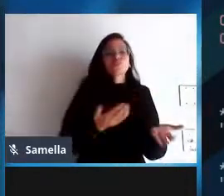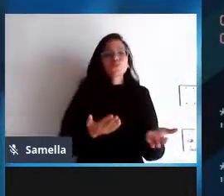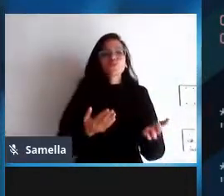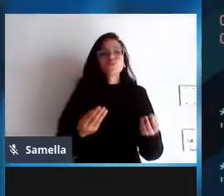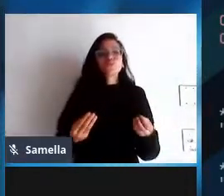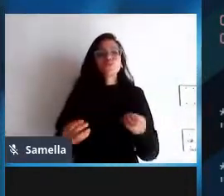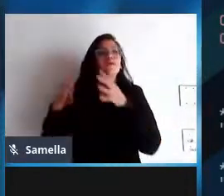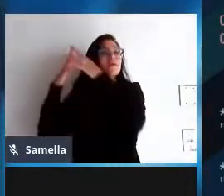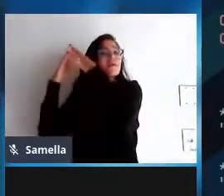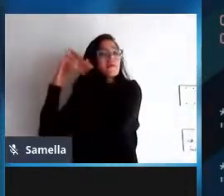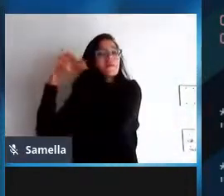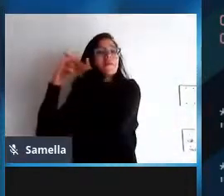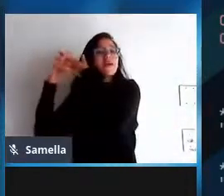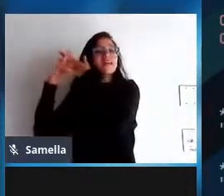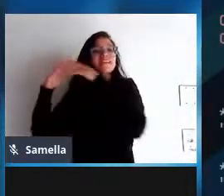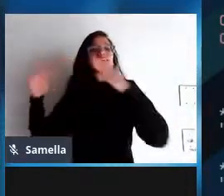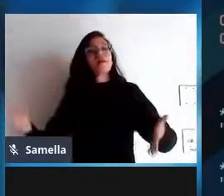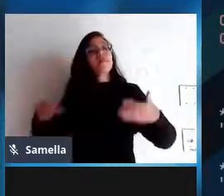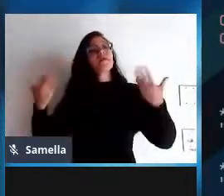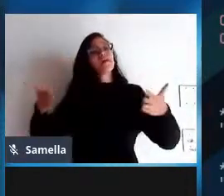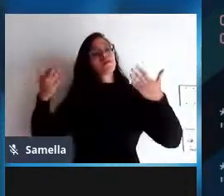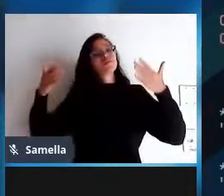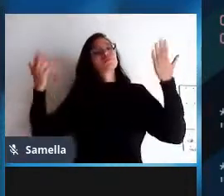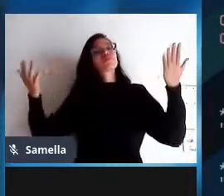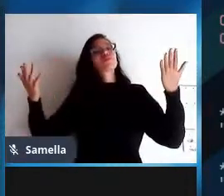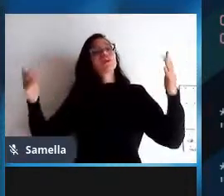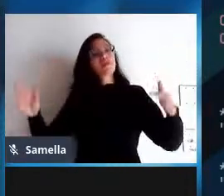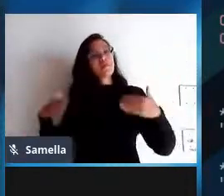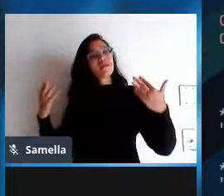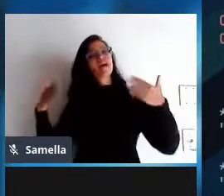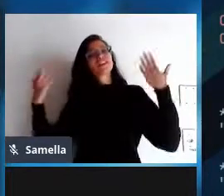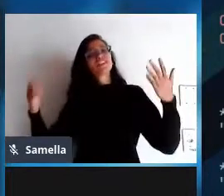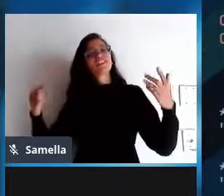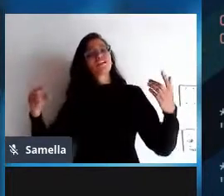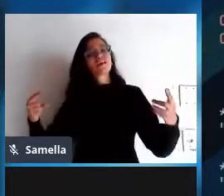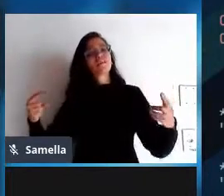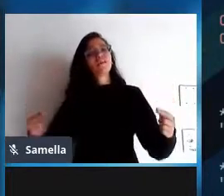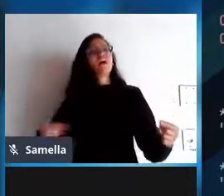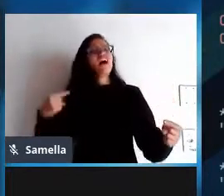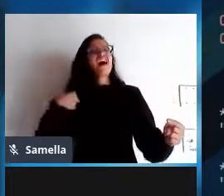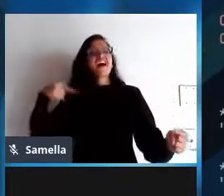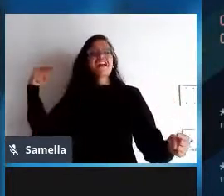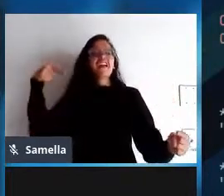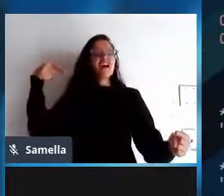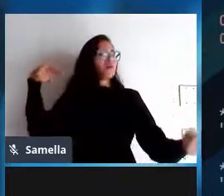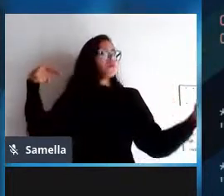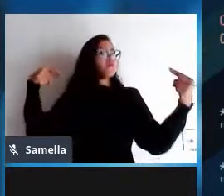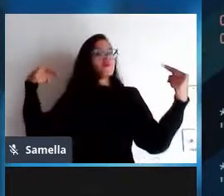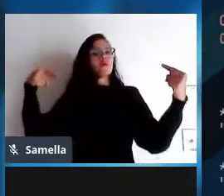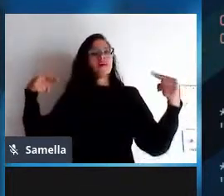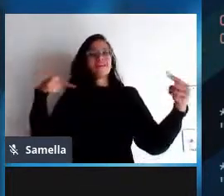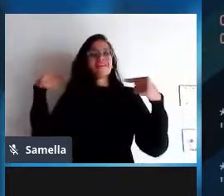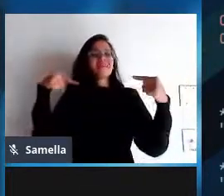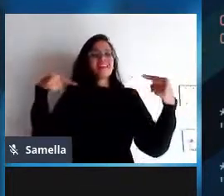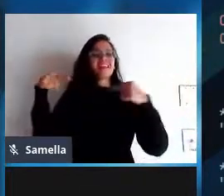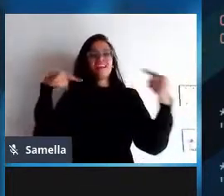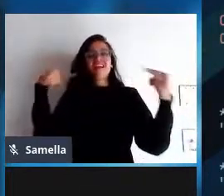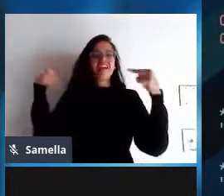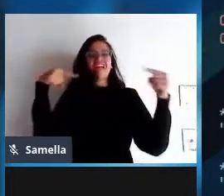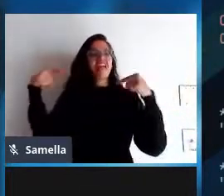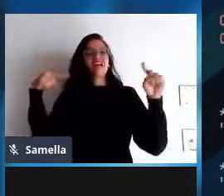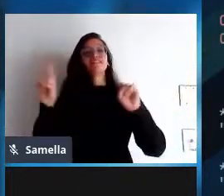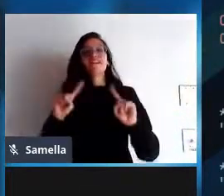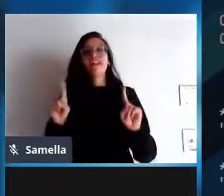então nada de entrar numa guerra contra quem usa quem faz ou ou